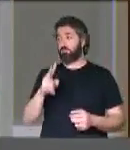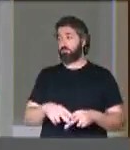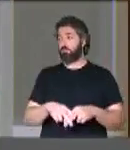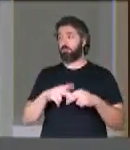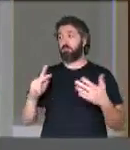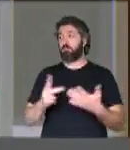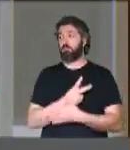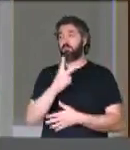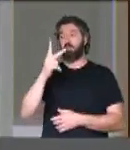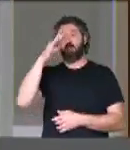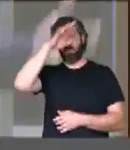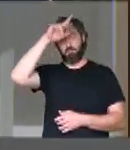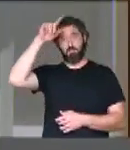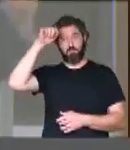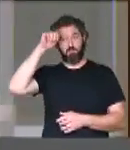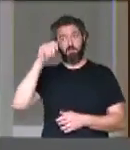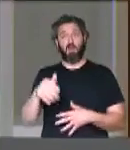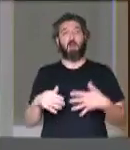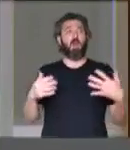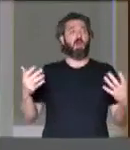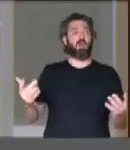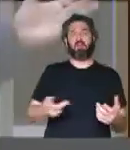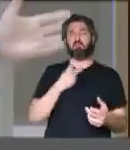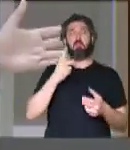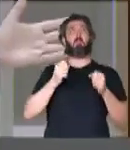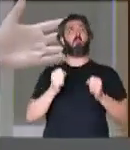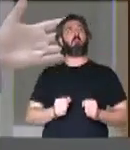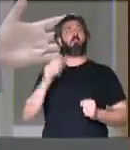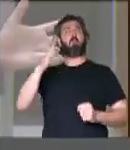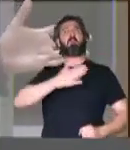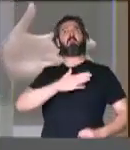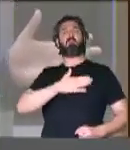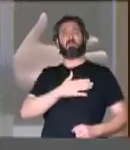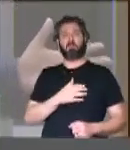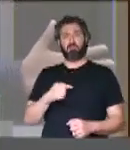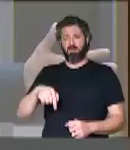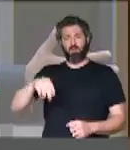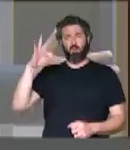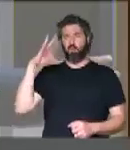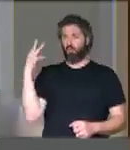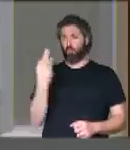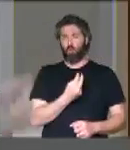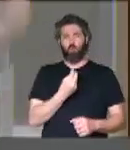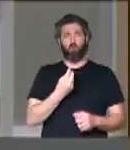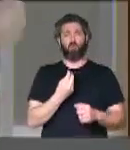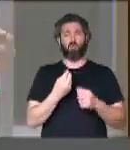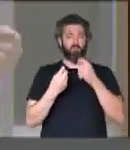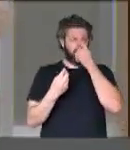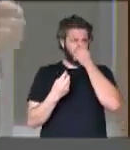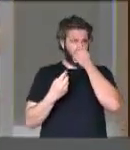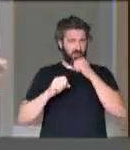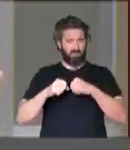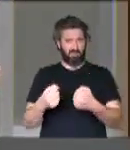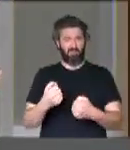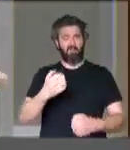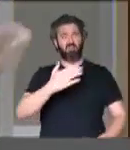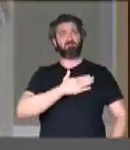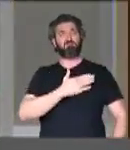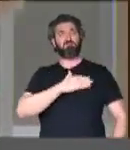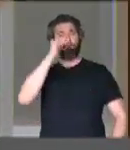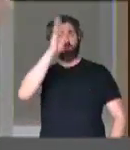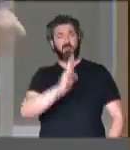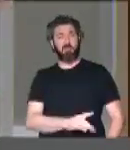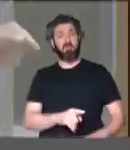razão da situação da Amazônia. E aí invoca a soberania. Todos nós defendemos a soberania nacional, mas como defender a